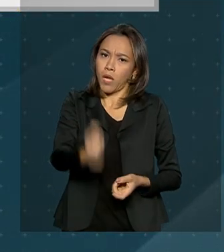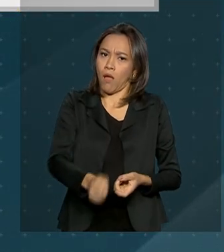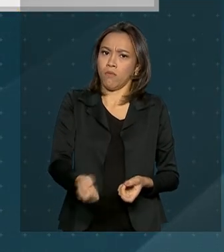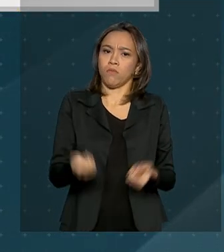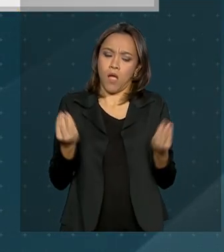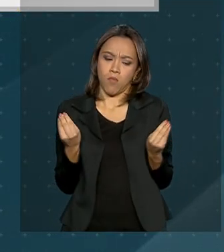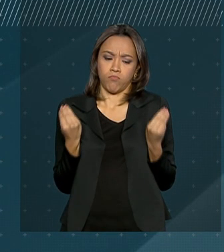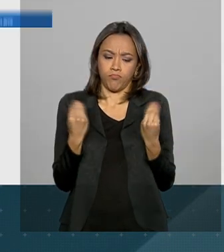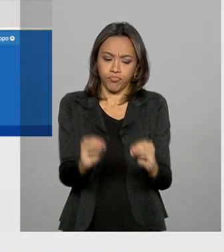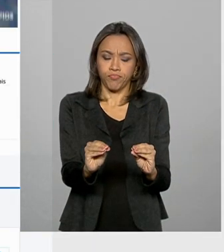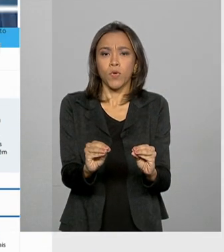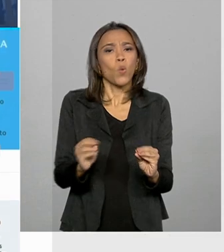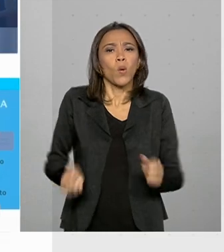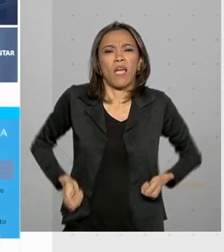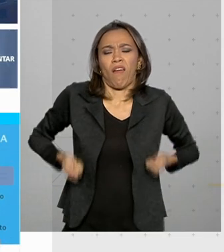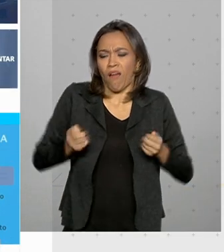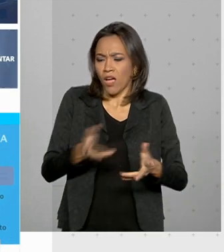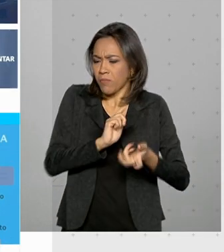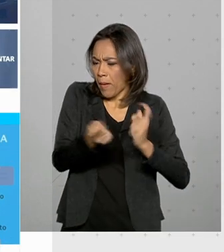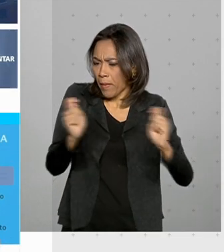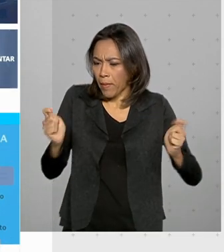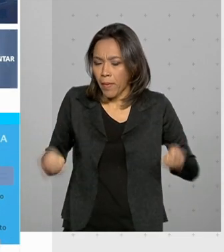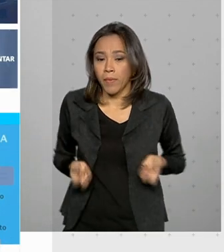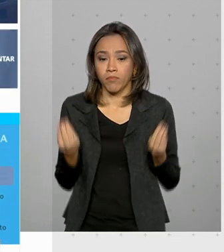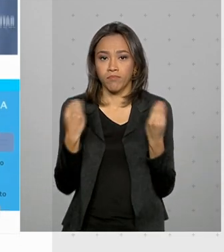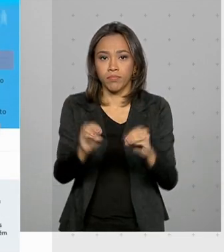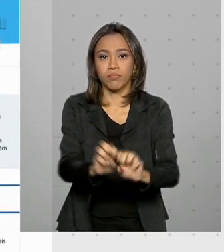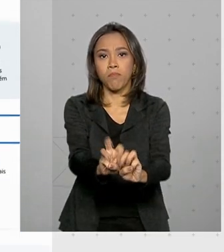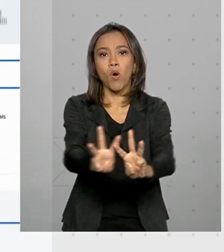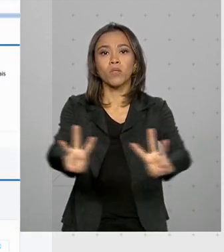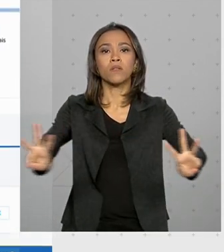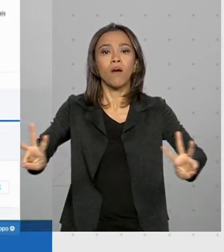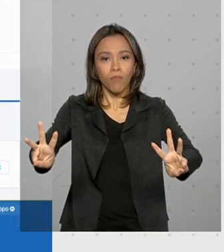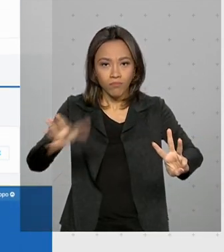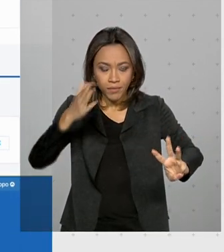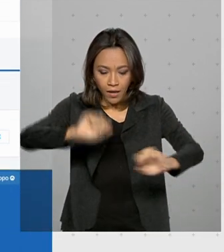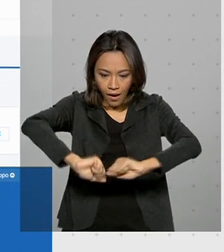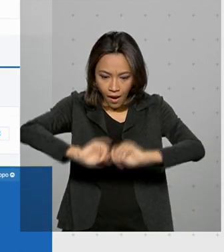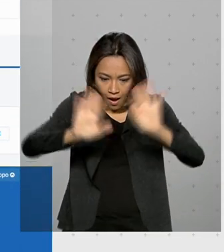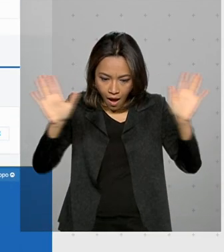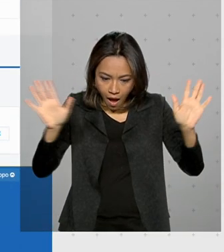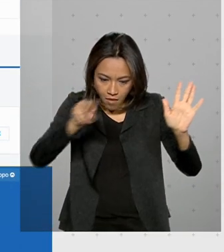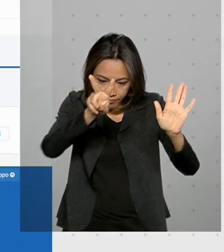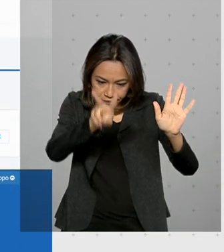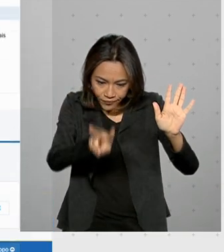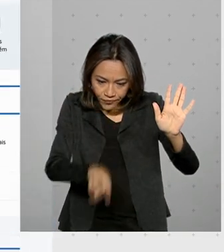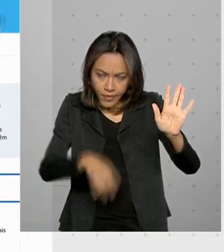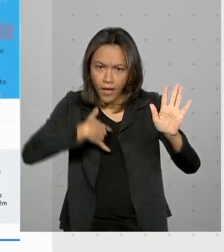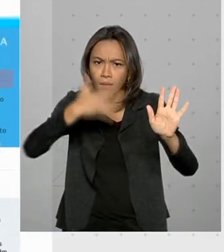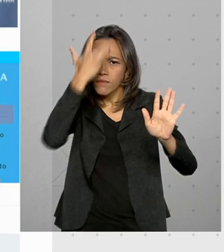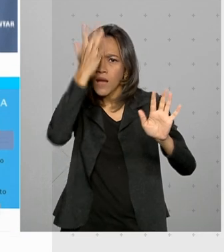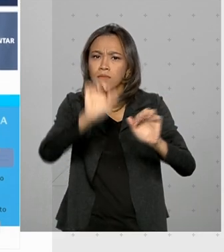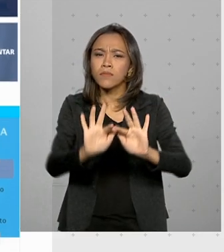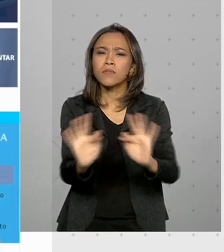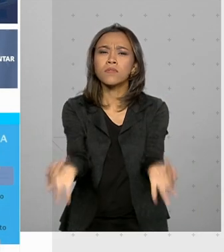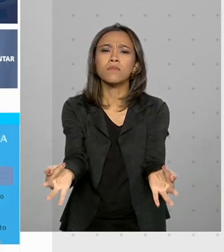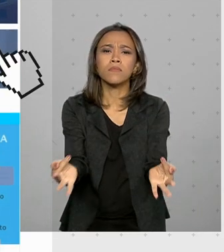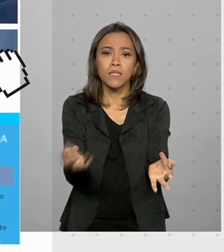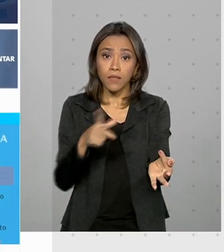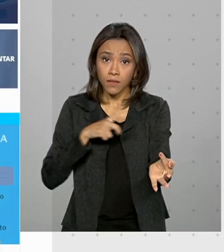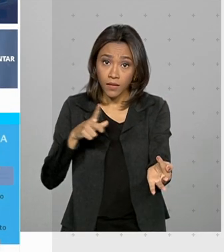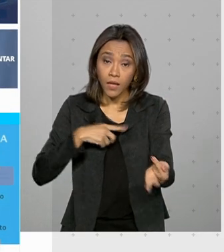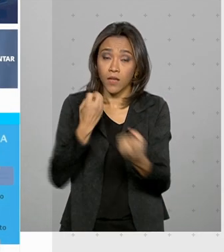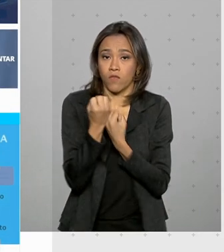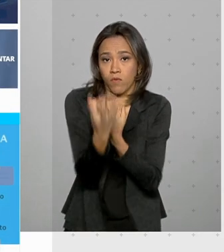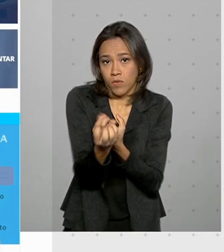dos gastos por meio do Portal da Transparência em tempo real. A ferramenta é simples e traz informações de